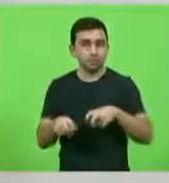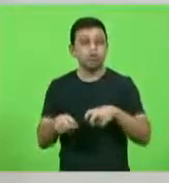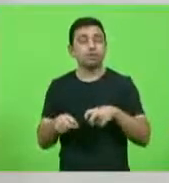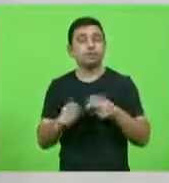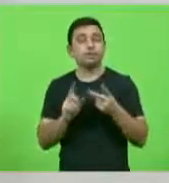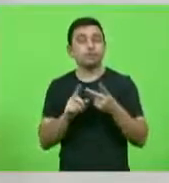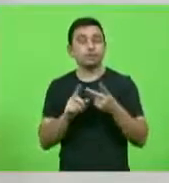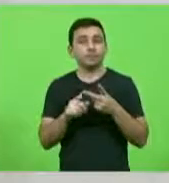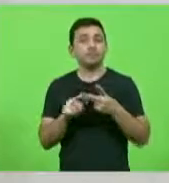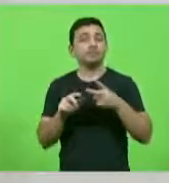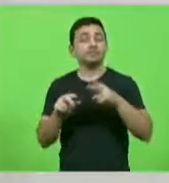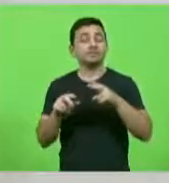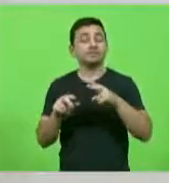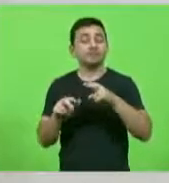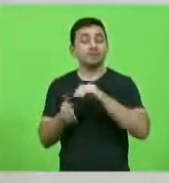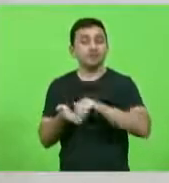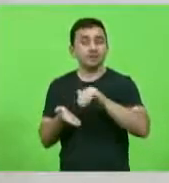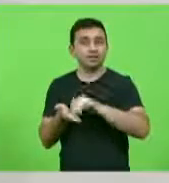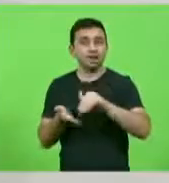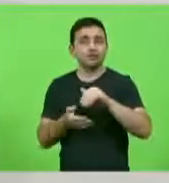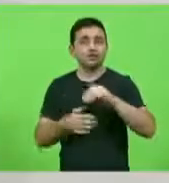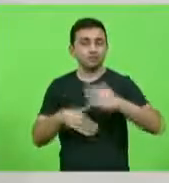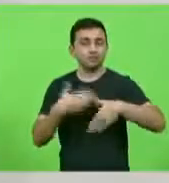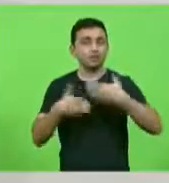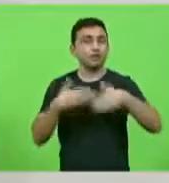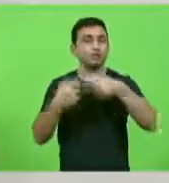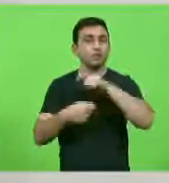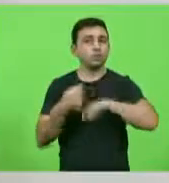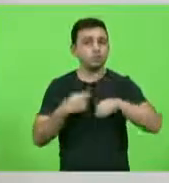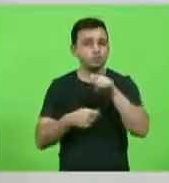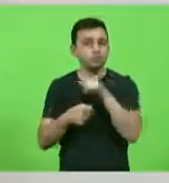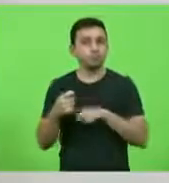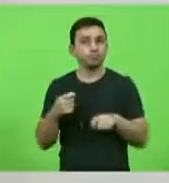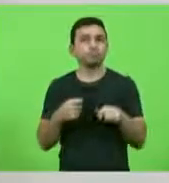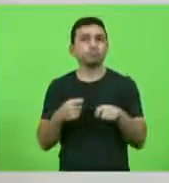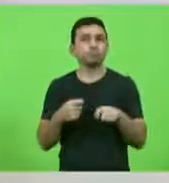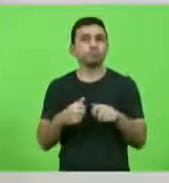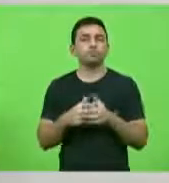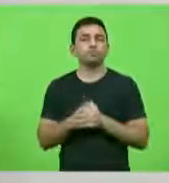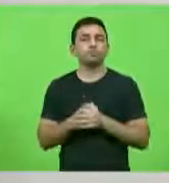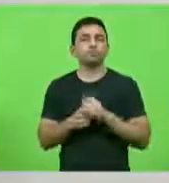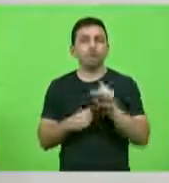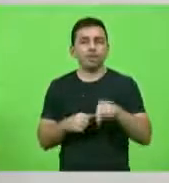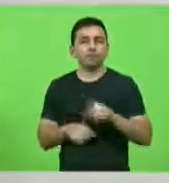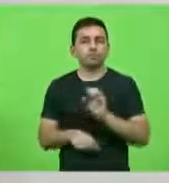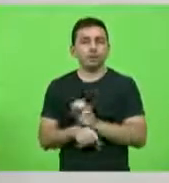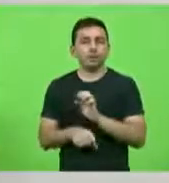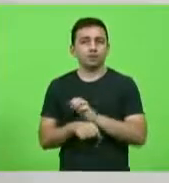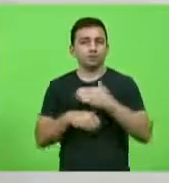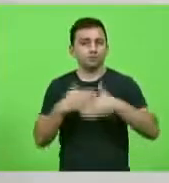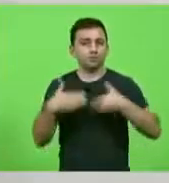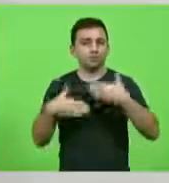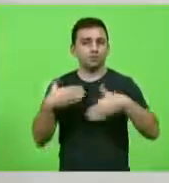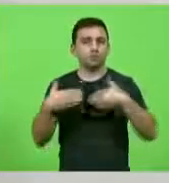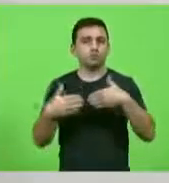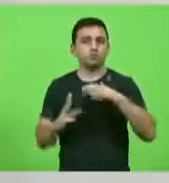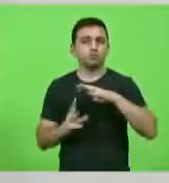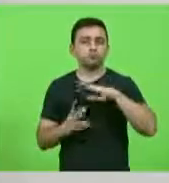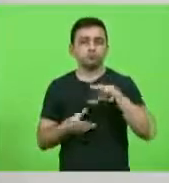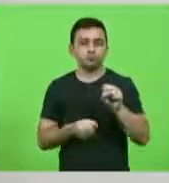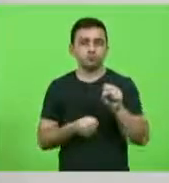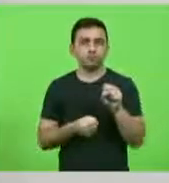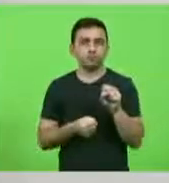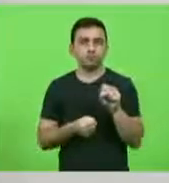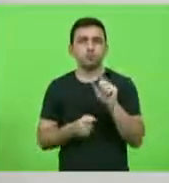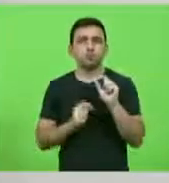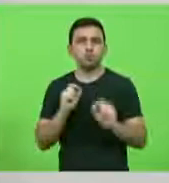secretário do Desenvolvimento Econômico, do secretário de Estado e Desenvolvimento Econômico Sustentável, para